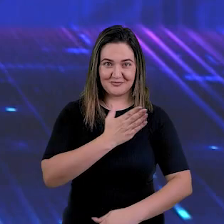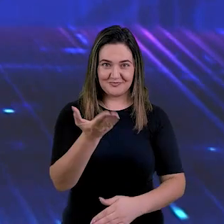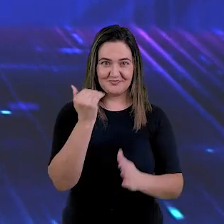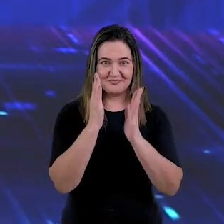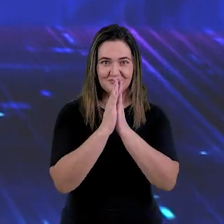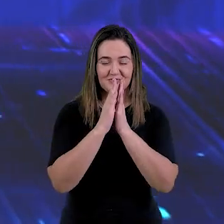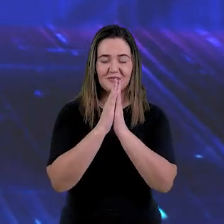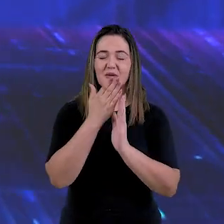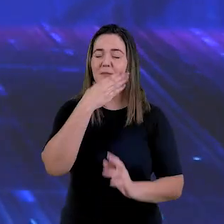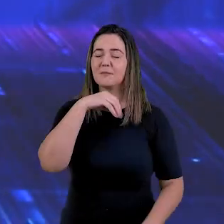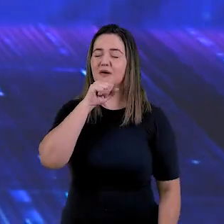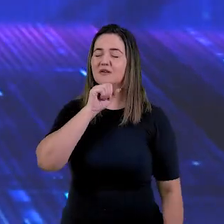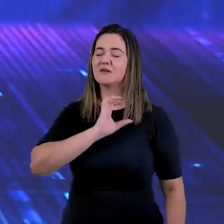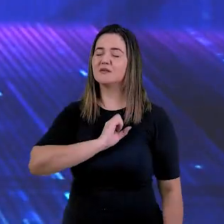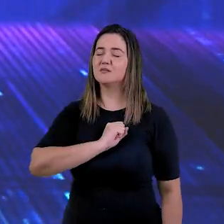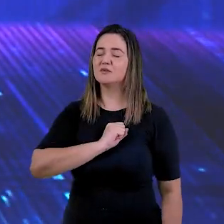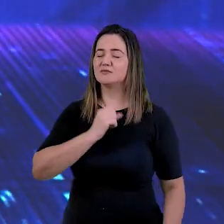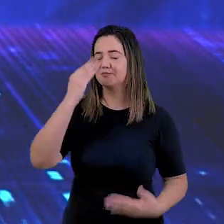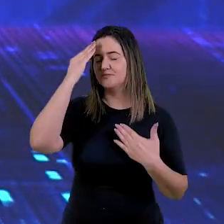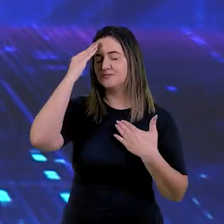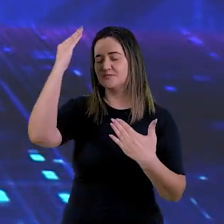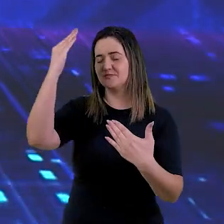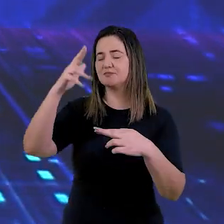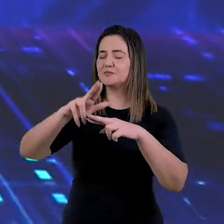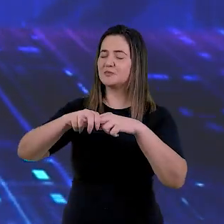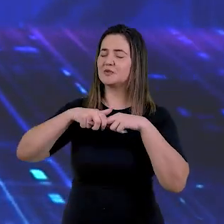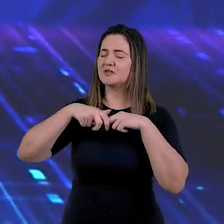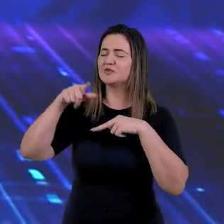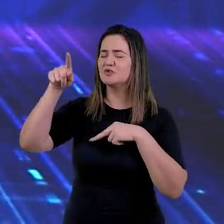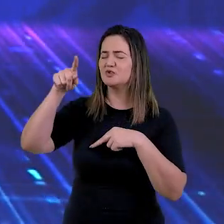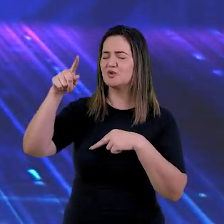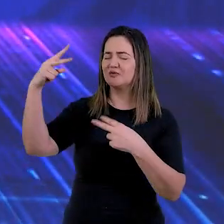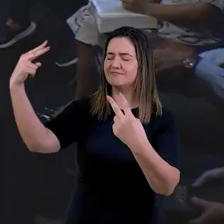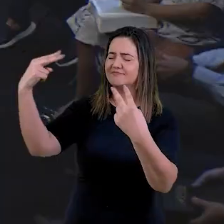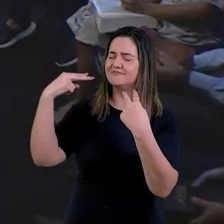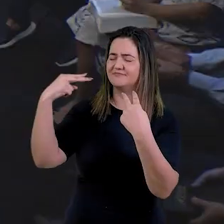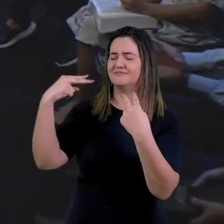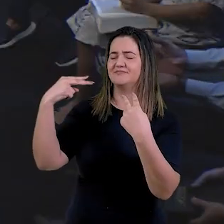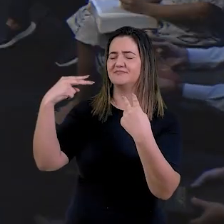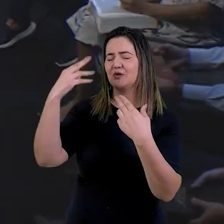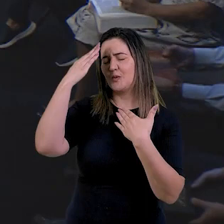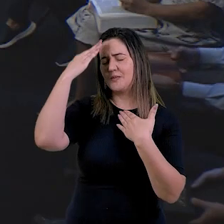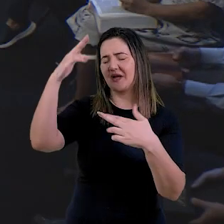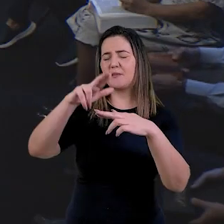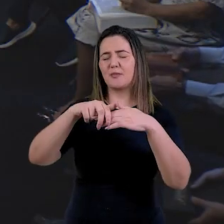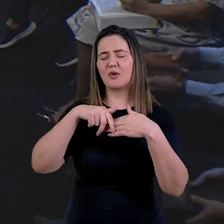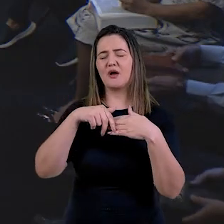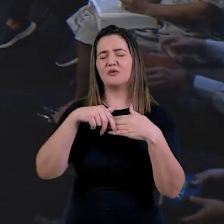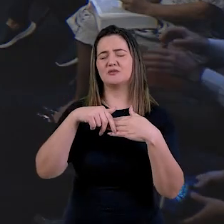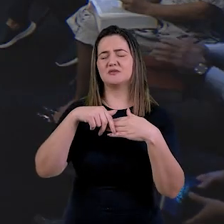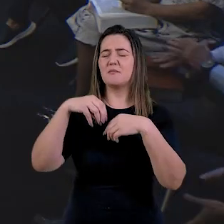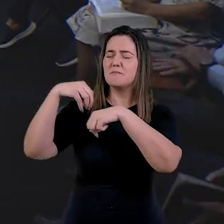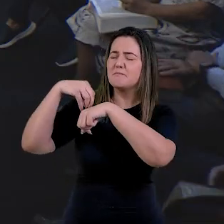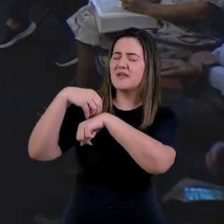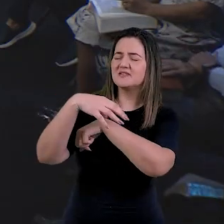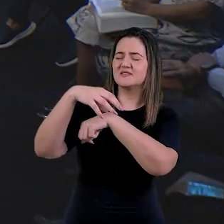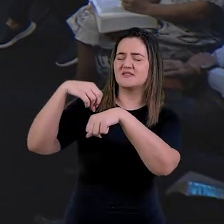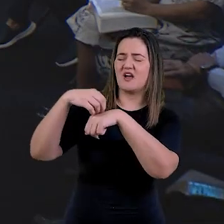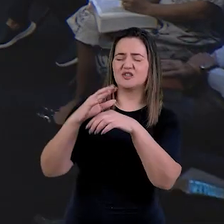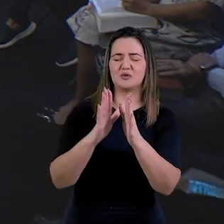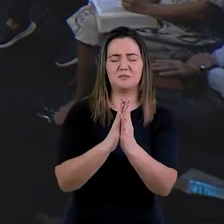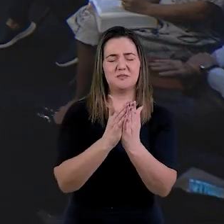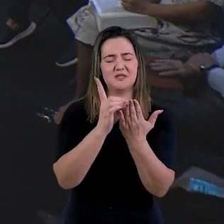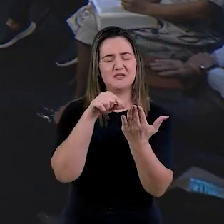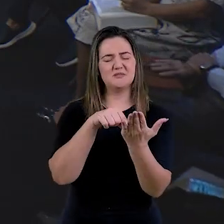coração, ore comigo. Pai de amor, obrigado porque o Senhor nos ouve. Obrigado pelas mensagens que